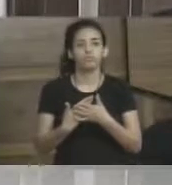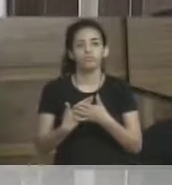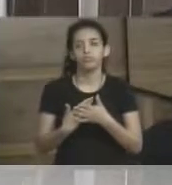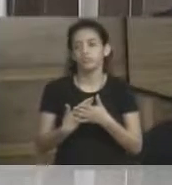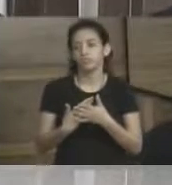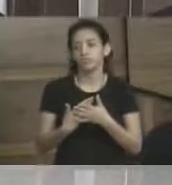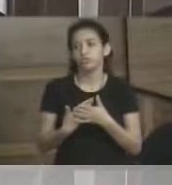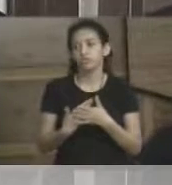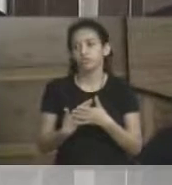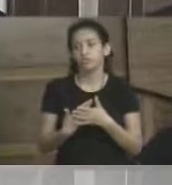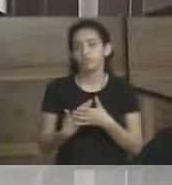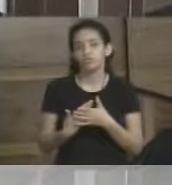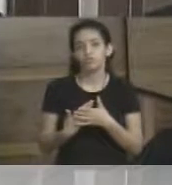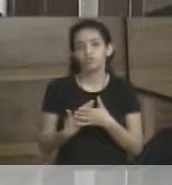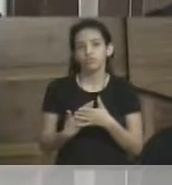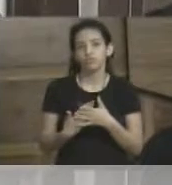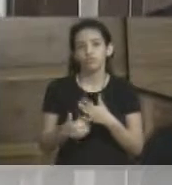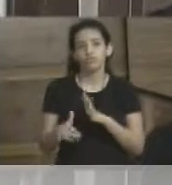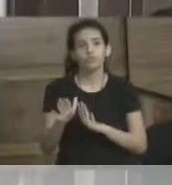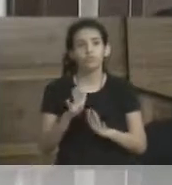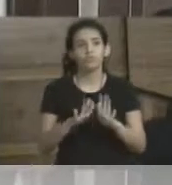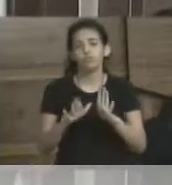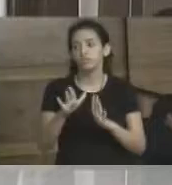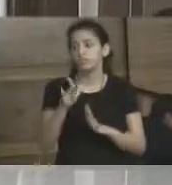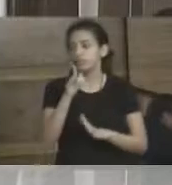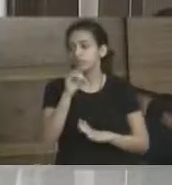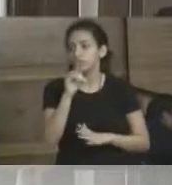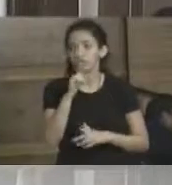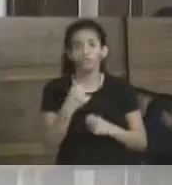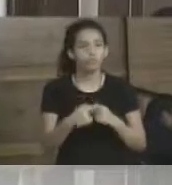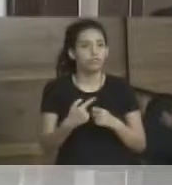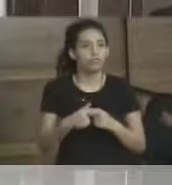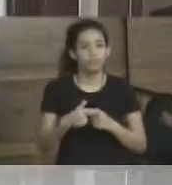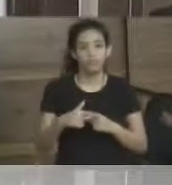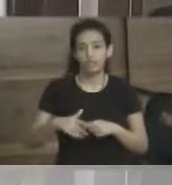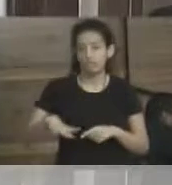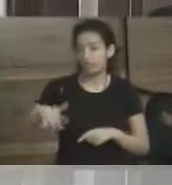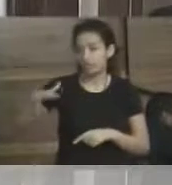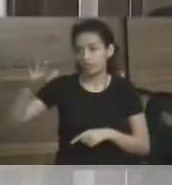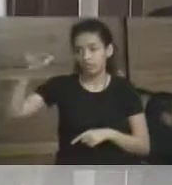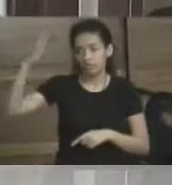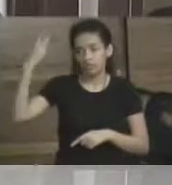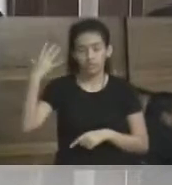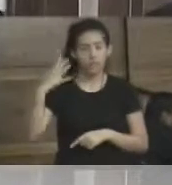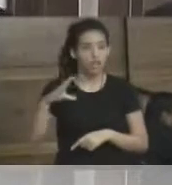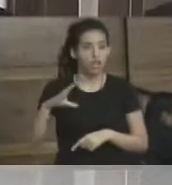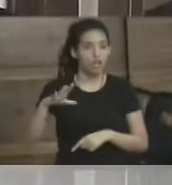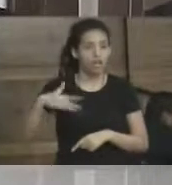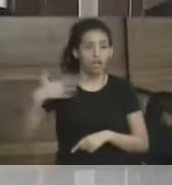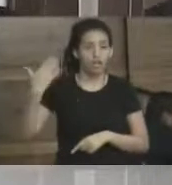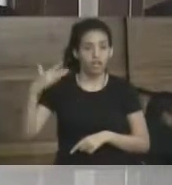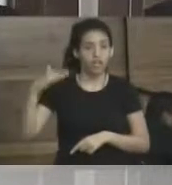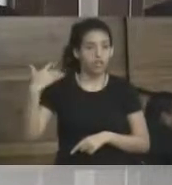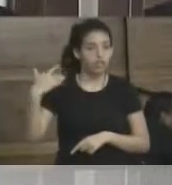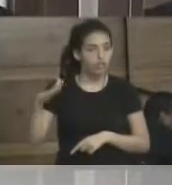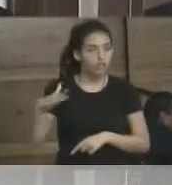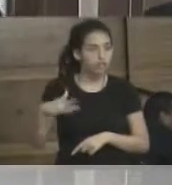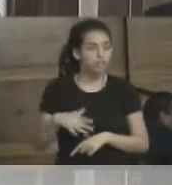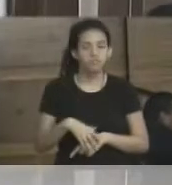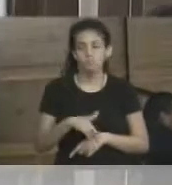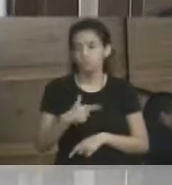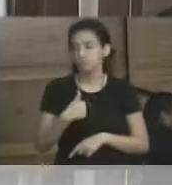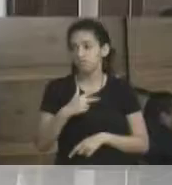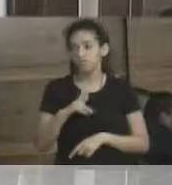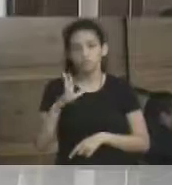-privada para cuidar da questão do saneamento. O saneamento, ele é caríssimo, ele não é barato, e sempre ouvi, a vida